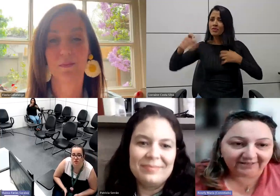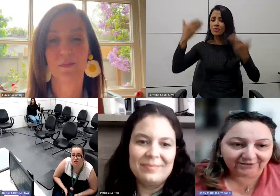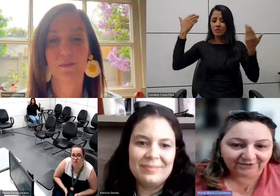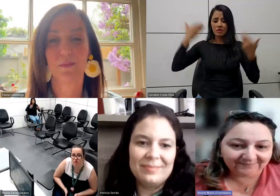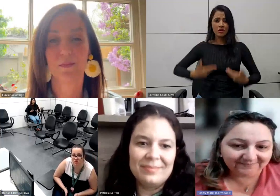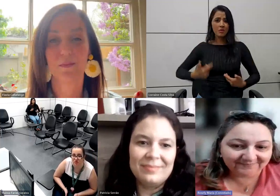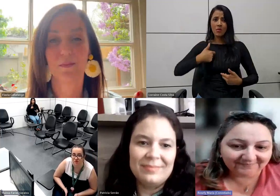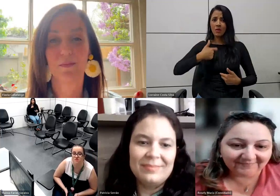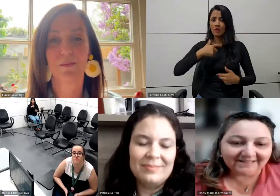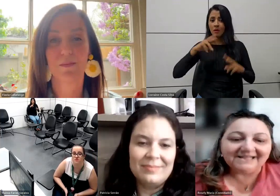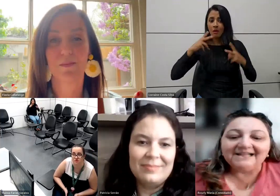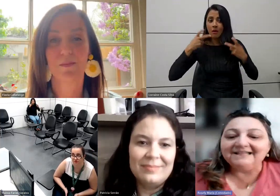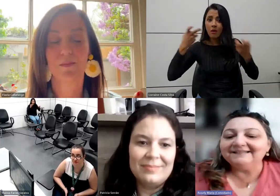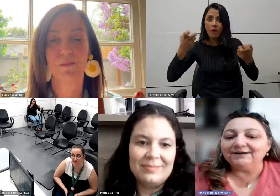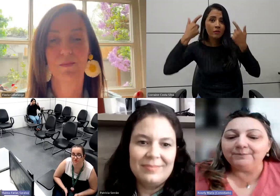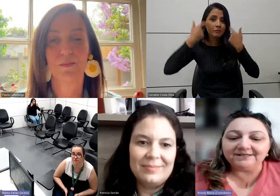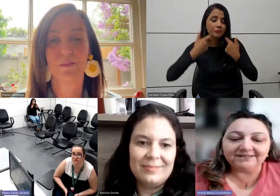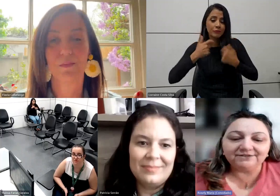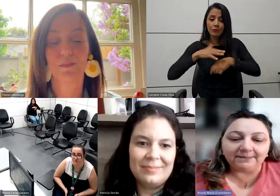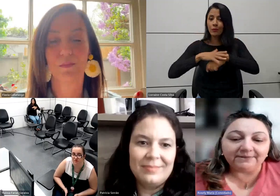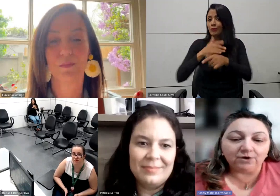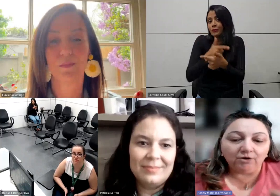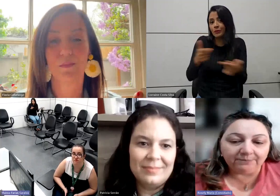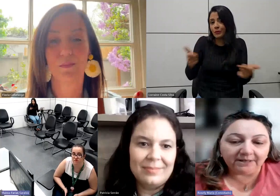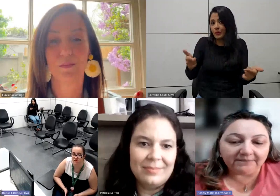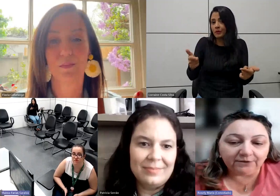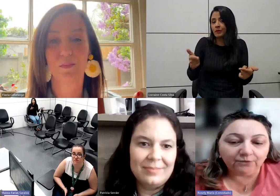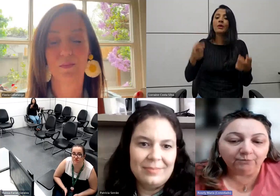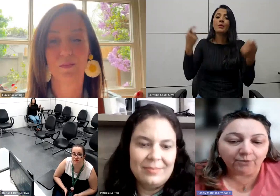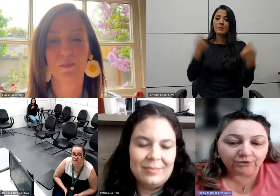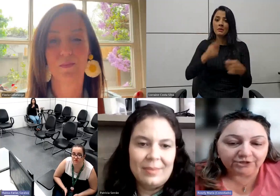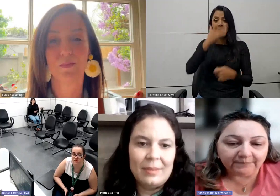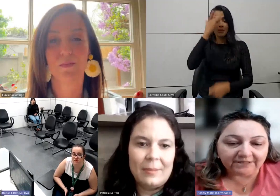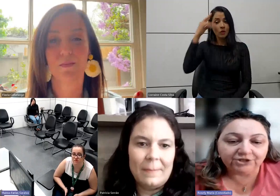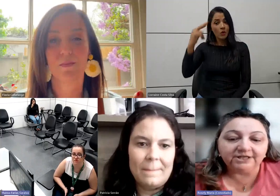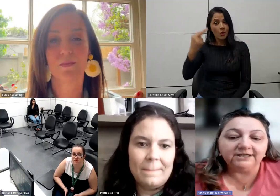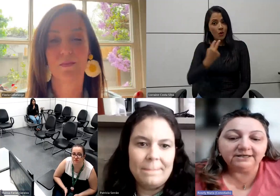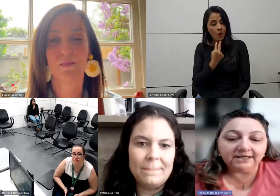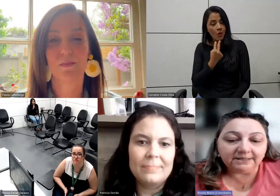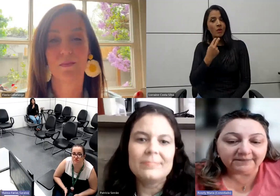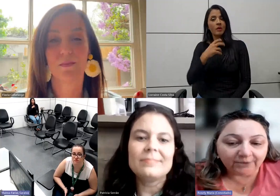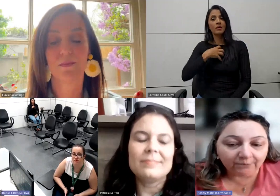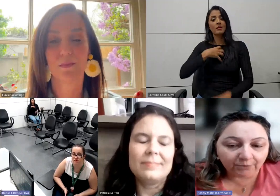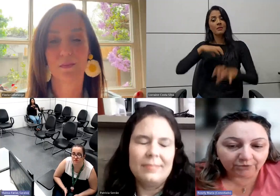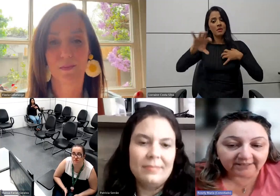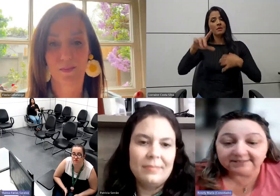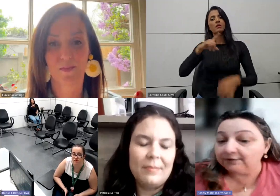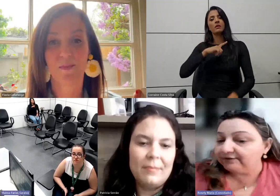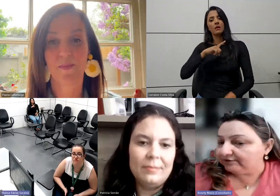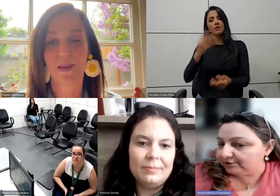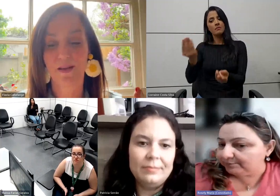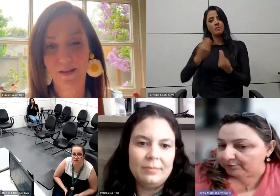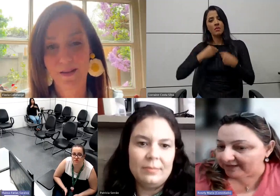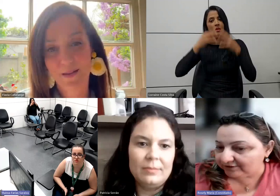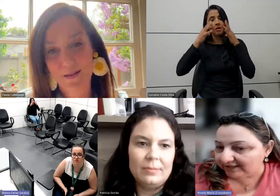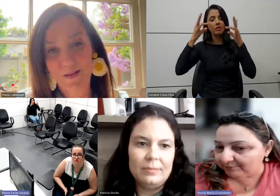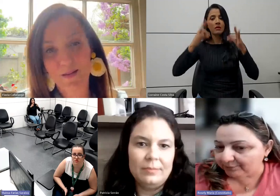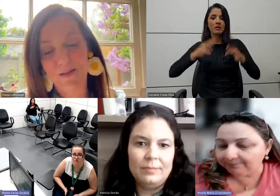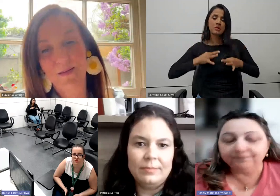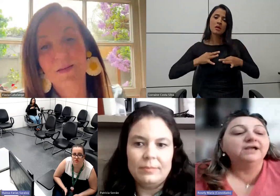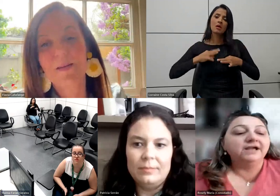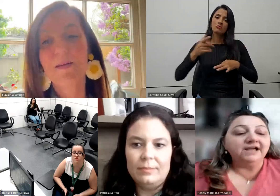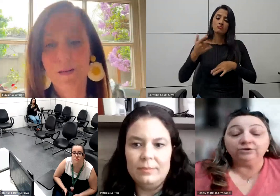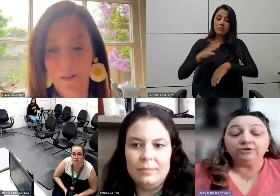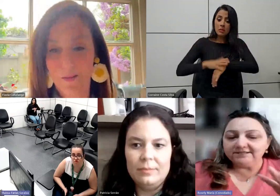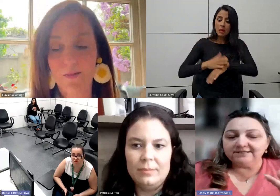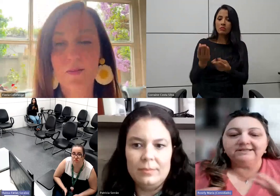tenho cara de doente. Então, eu preciso que a pessoa olhe para mim com um pouco de empatia e me dê um pouco de atenção e talvez um pouco mais